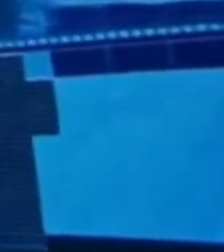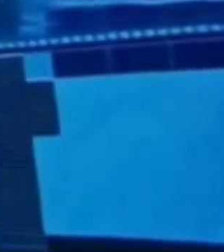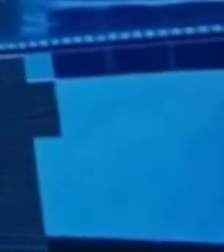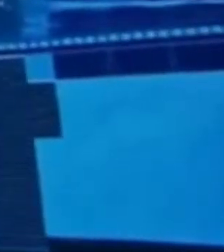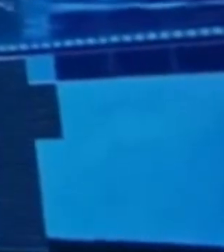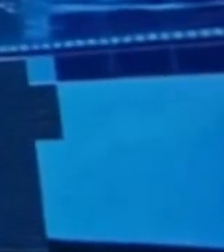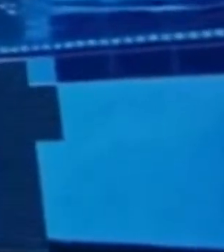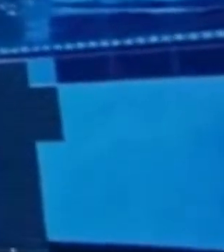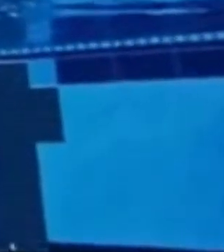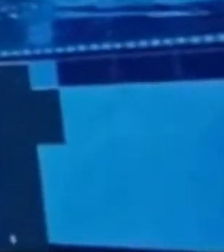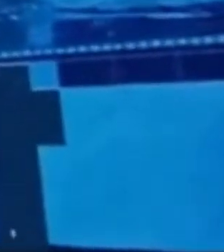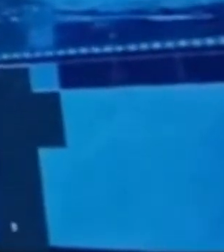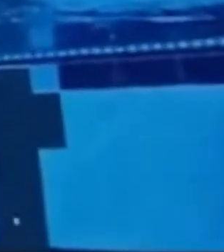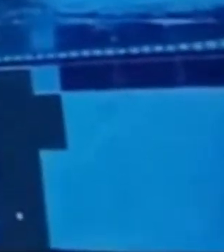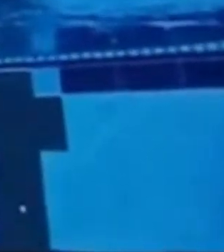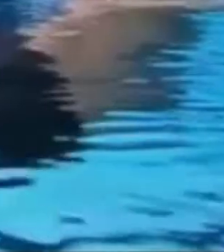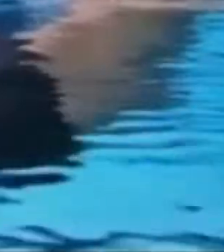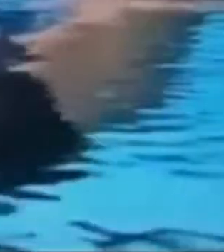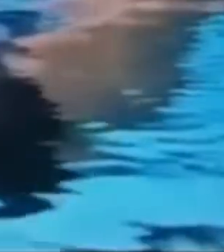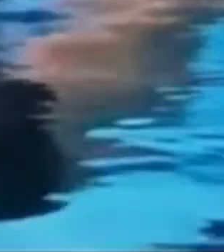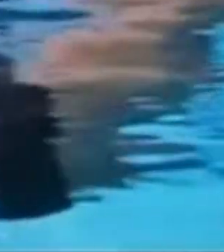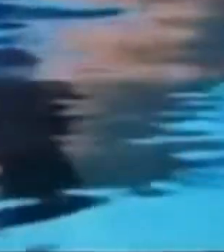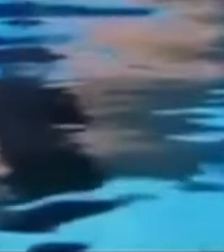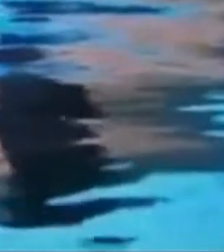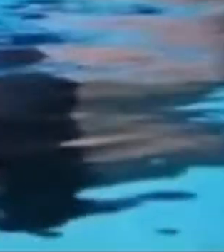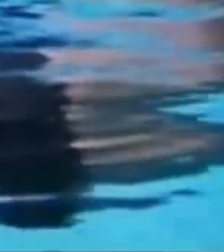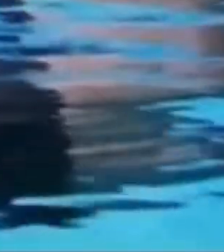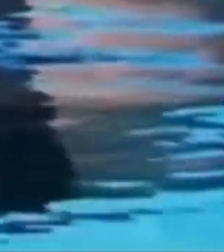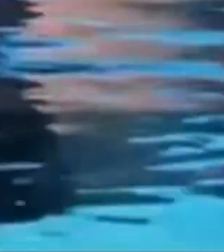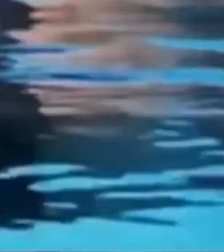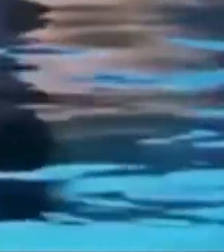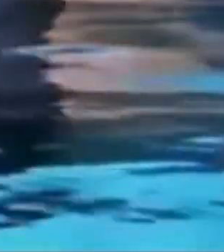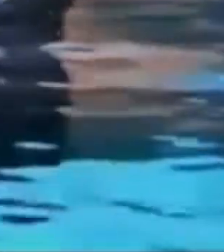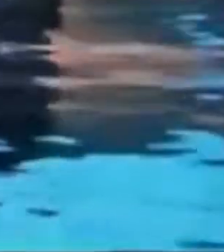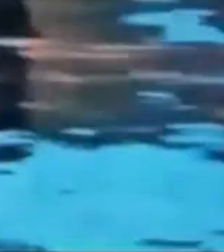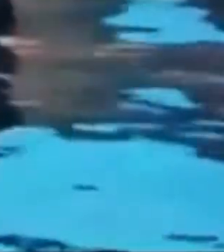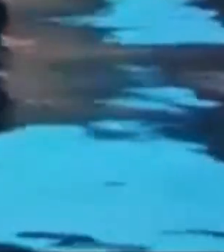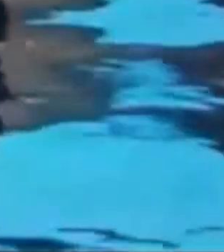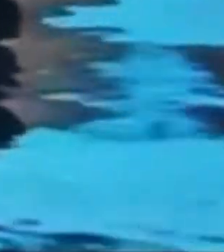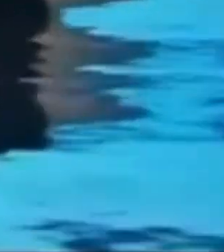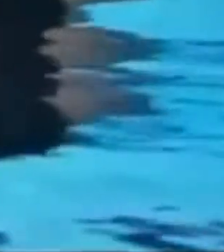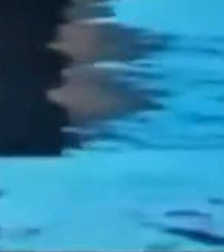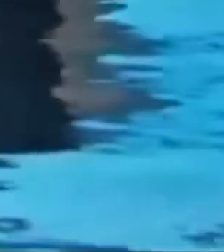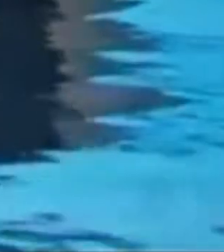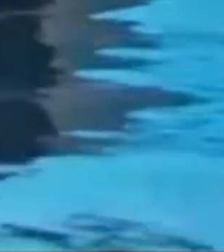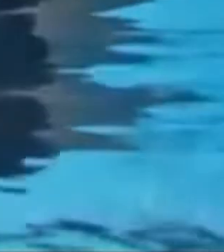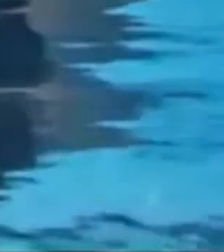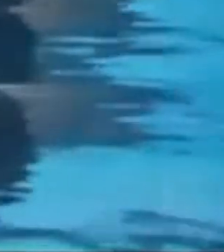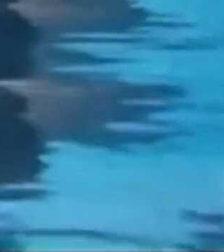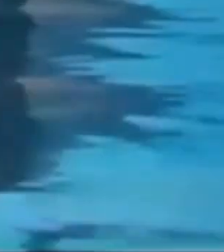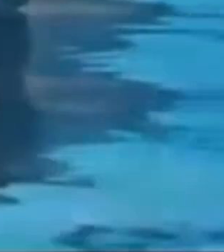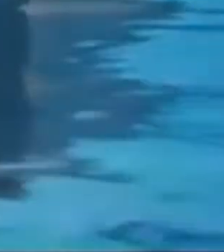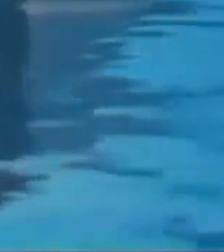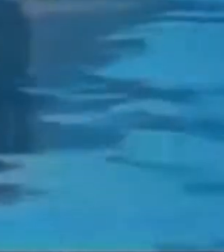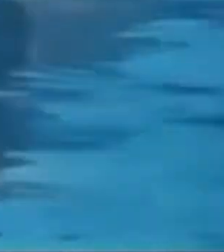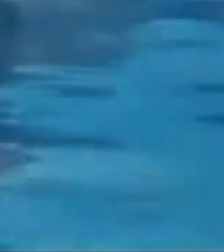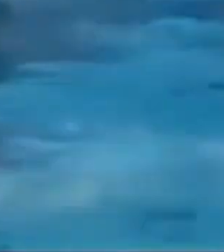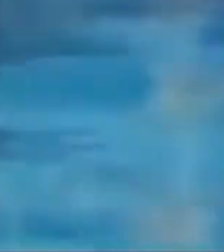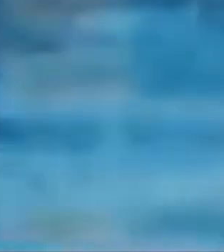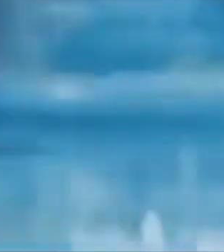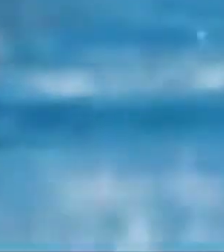pode Imaginar Tudo aquilo que sonhei